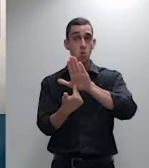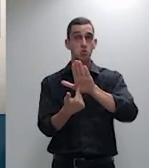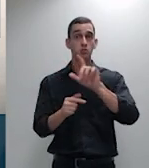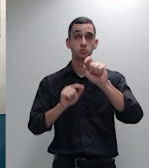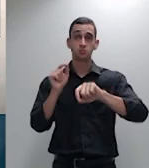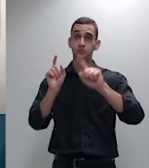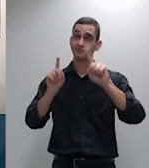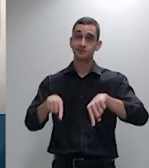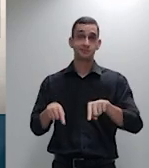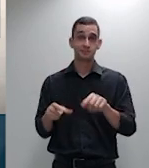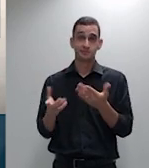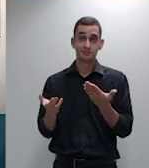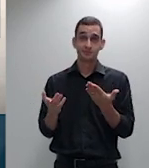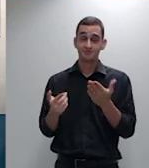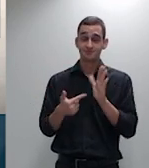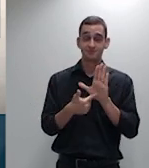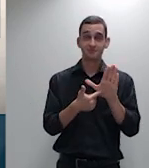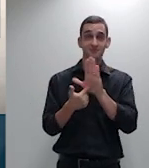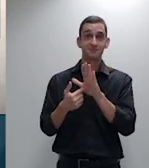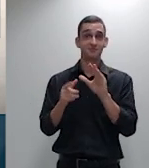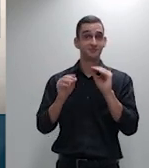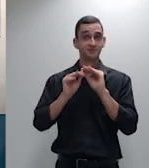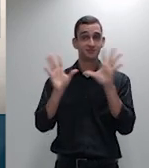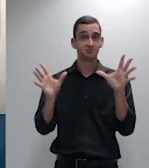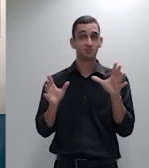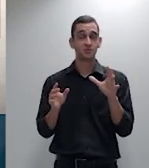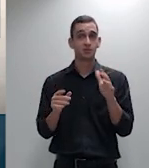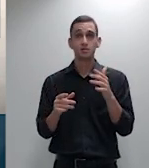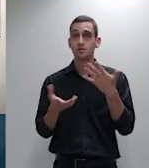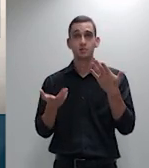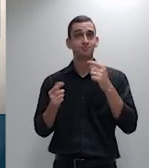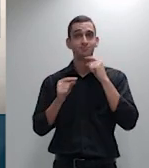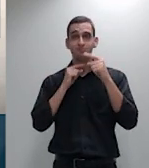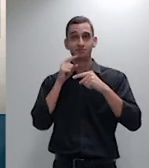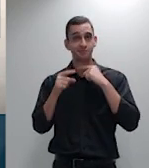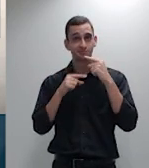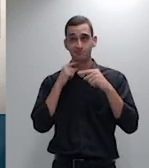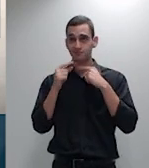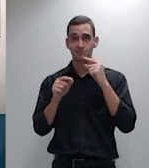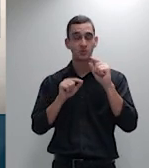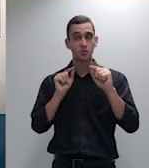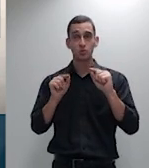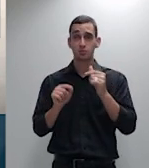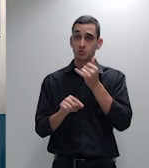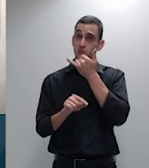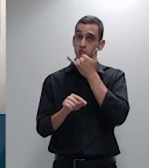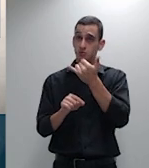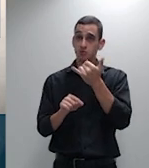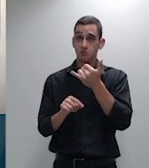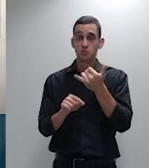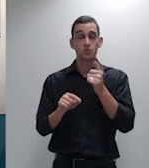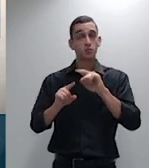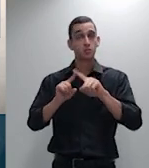tem como aqui o ponto com a devida vênia não é a questão de